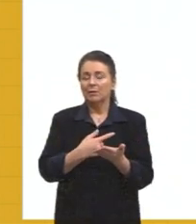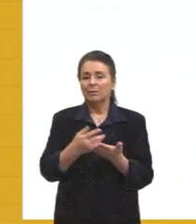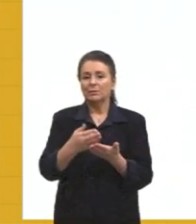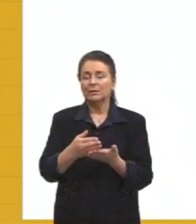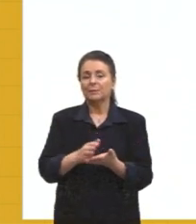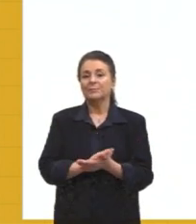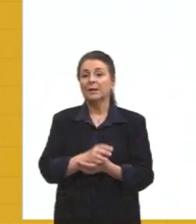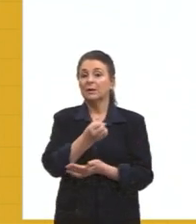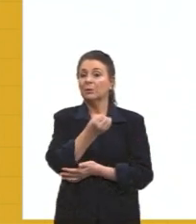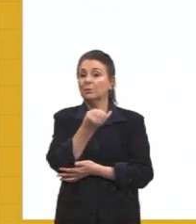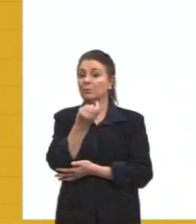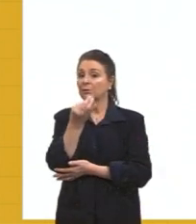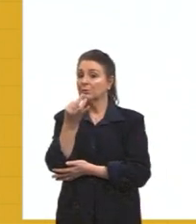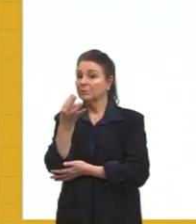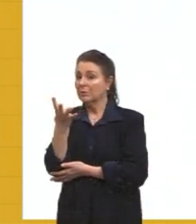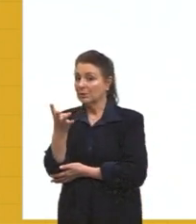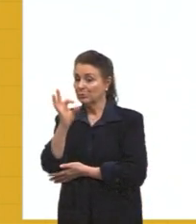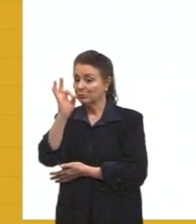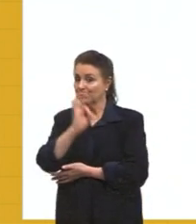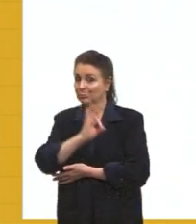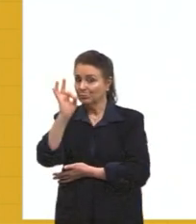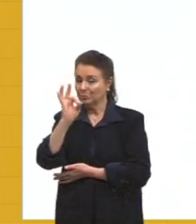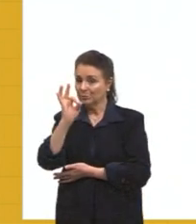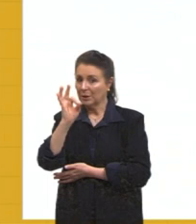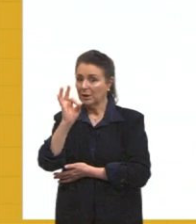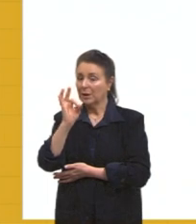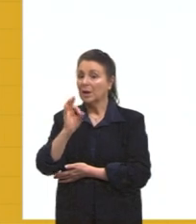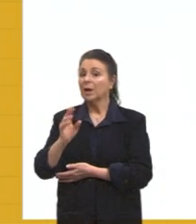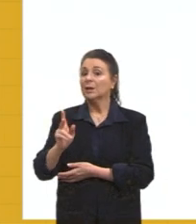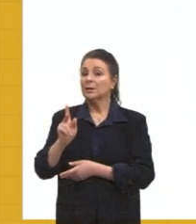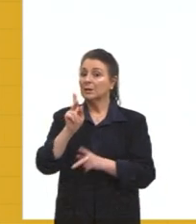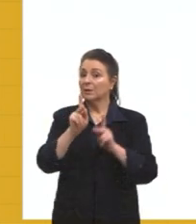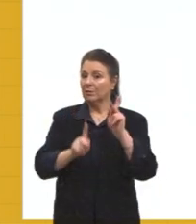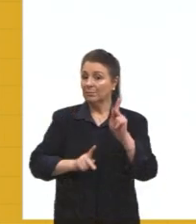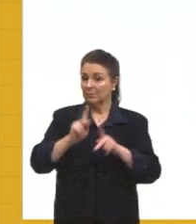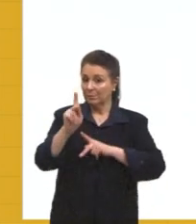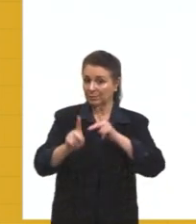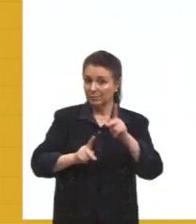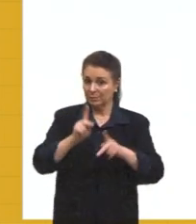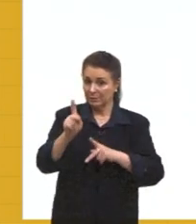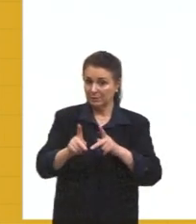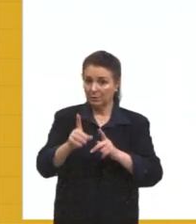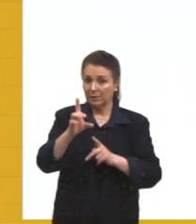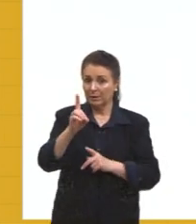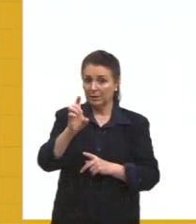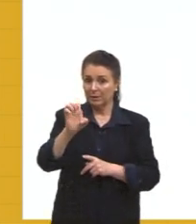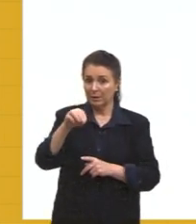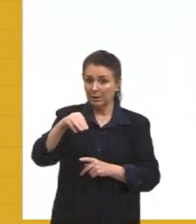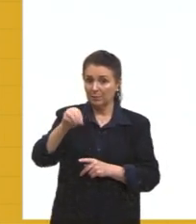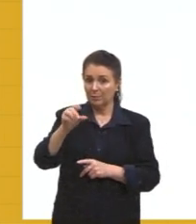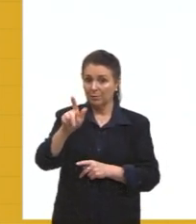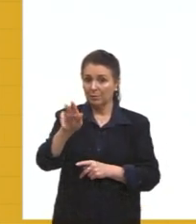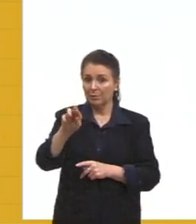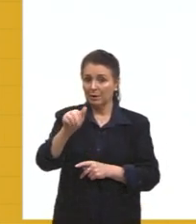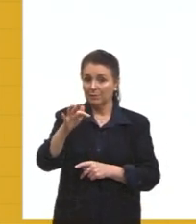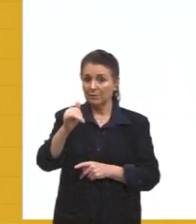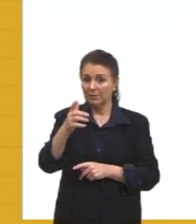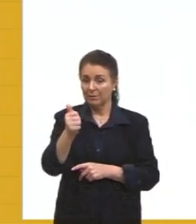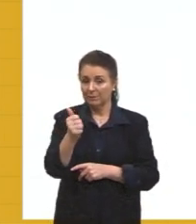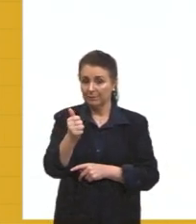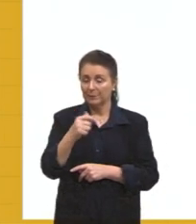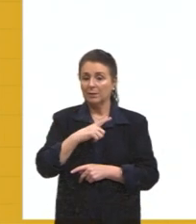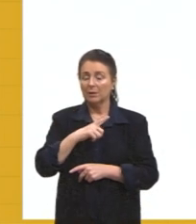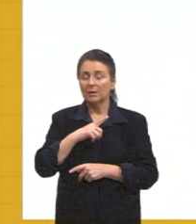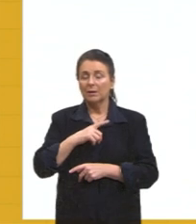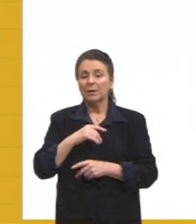demográficas, nós entramos nessa questão da população, tá, gurizada? E aí nós temos algumas taxas que a gente tem que parar para pensar,